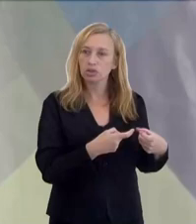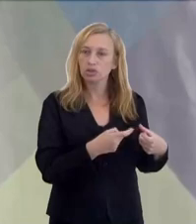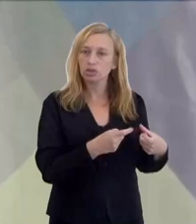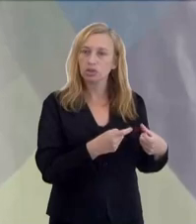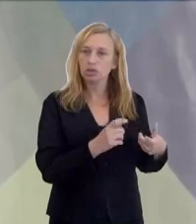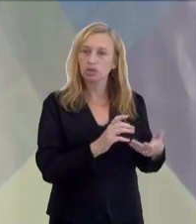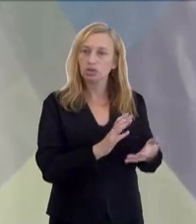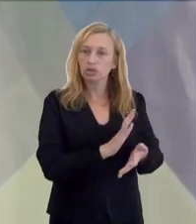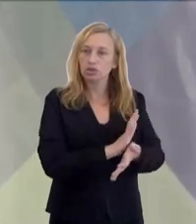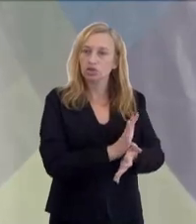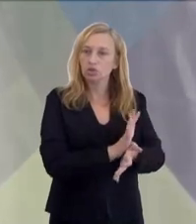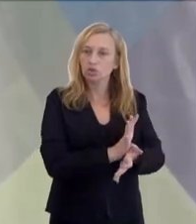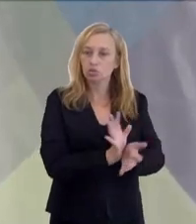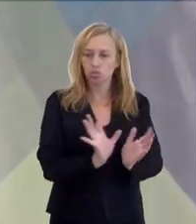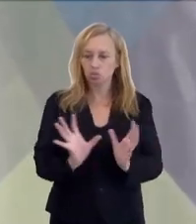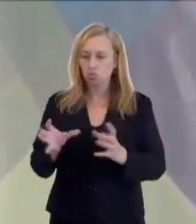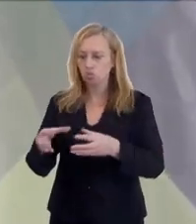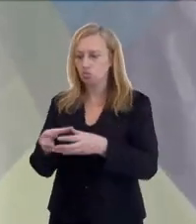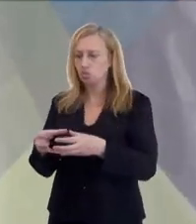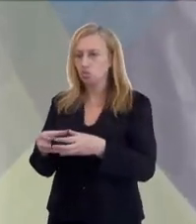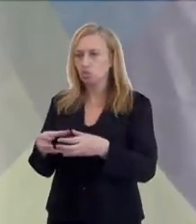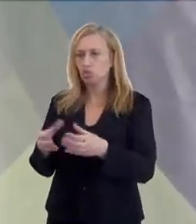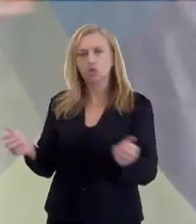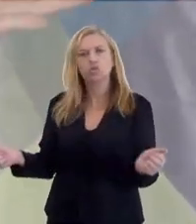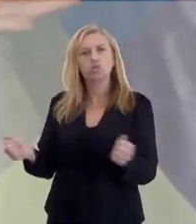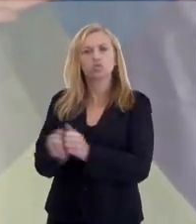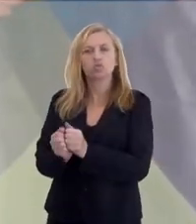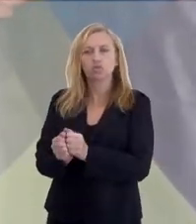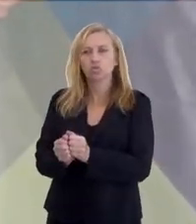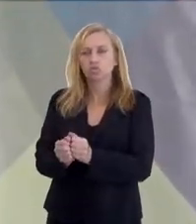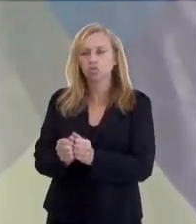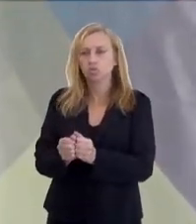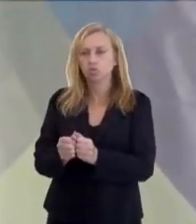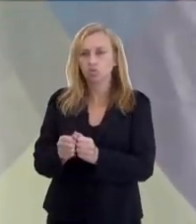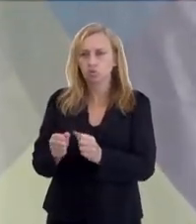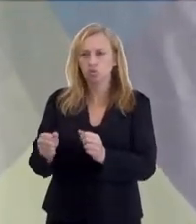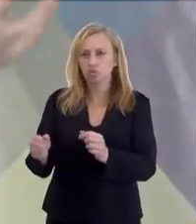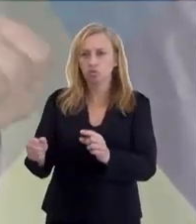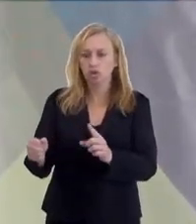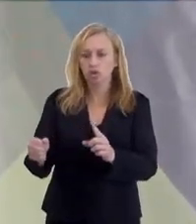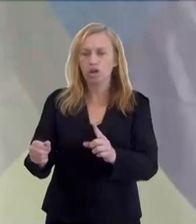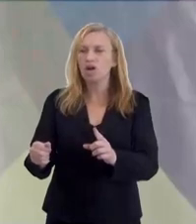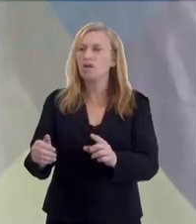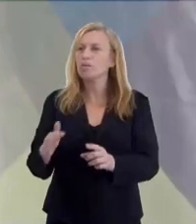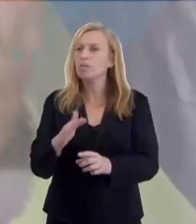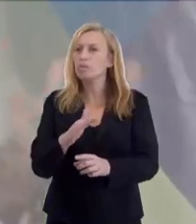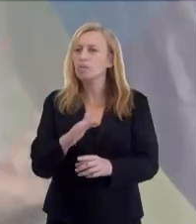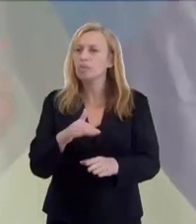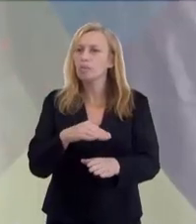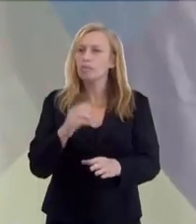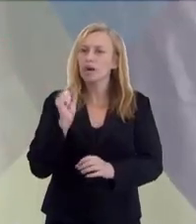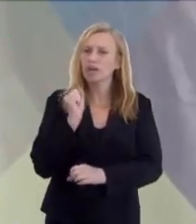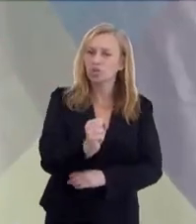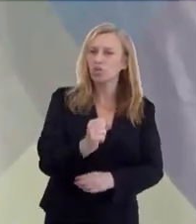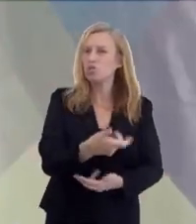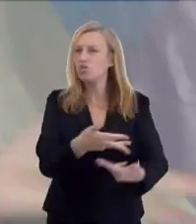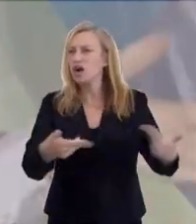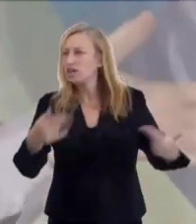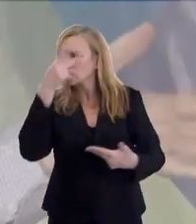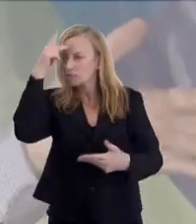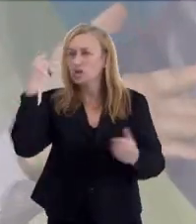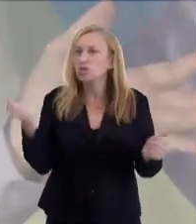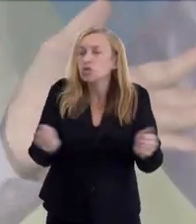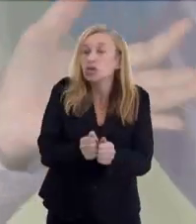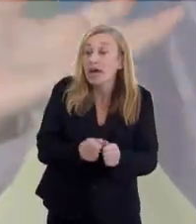uma população grande, juntos. Eles tomaram a decisão juntos, eles pegaram a espada juntos, cortaram as